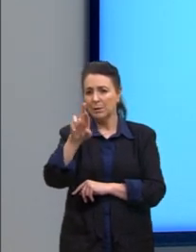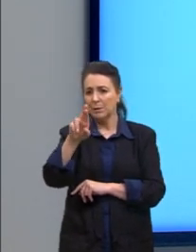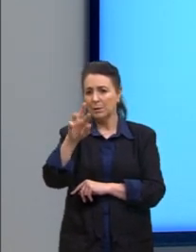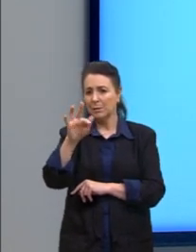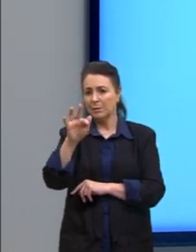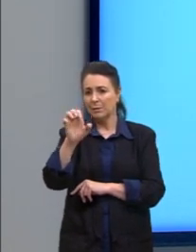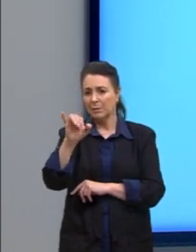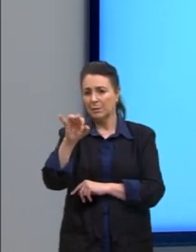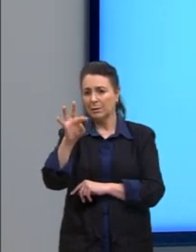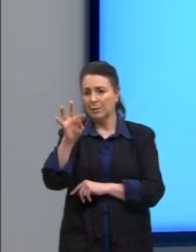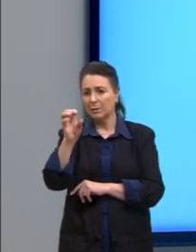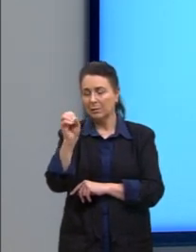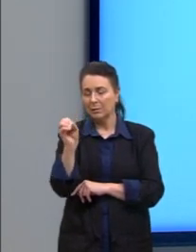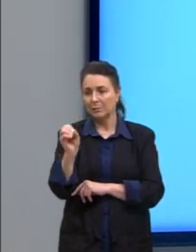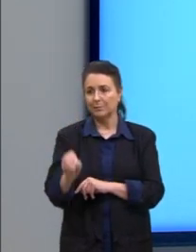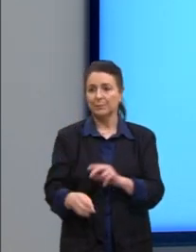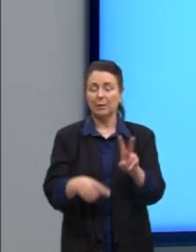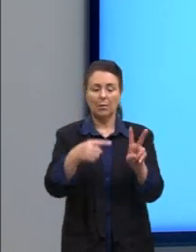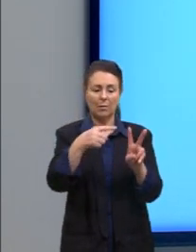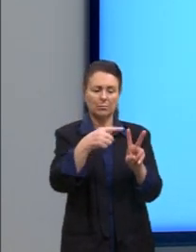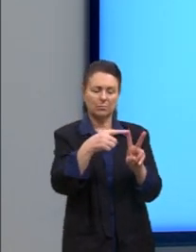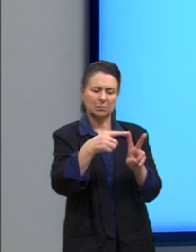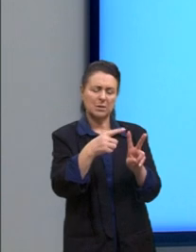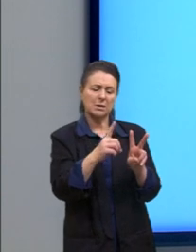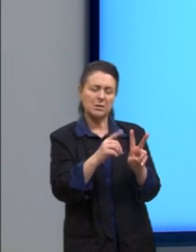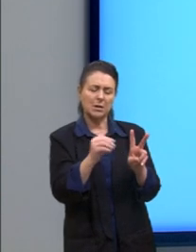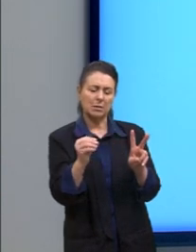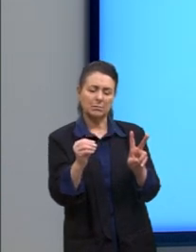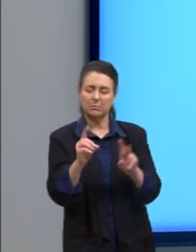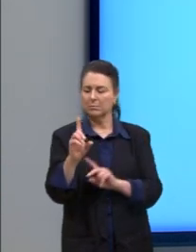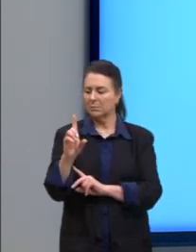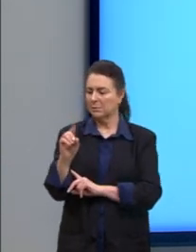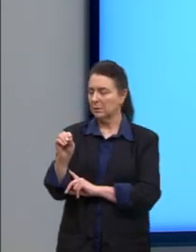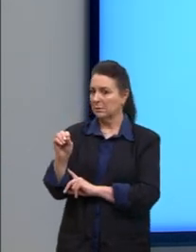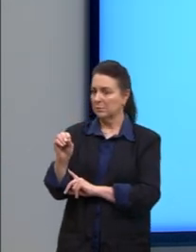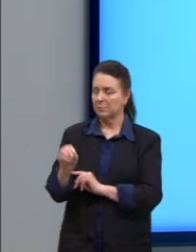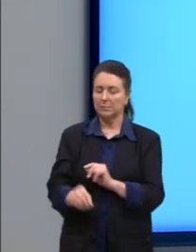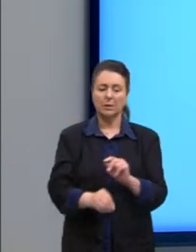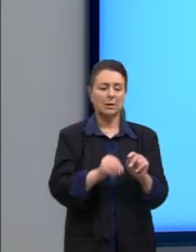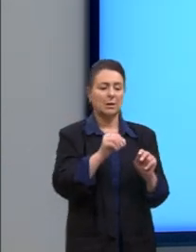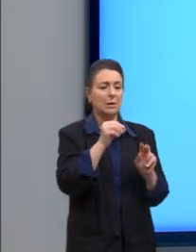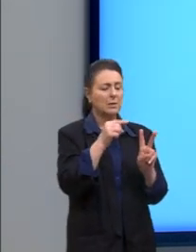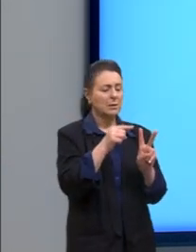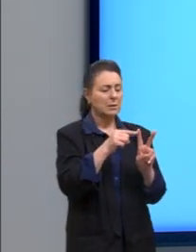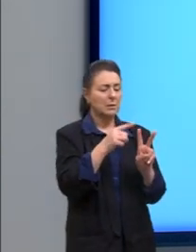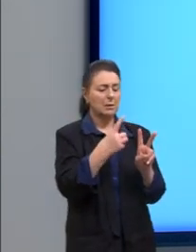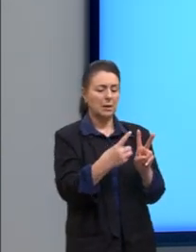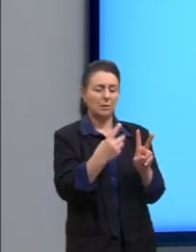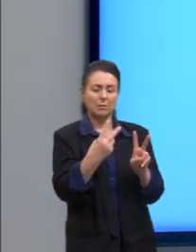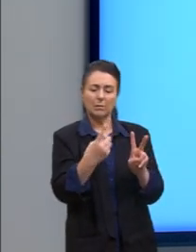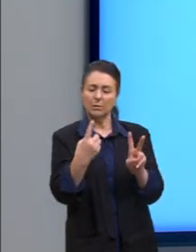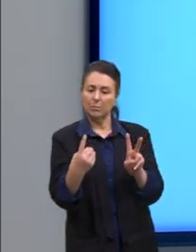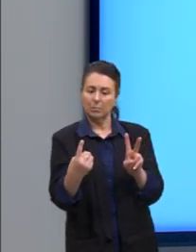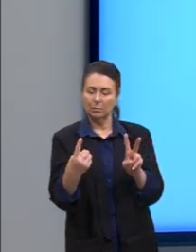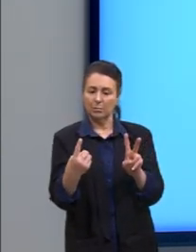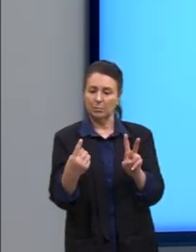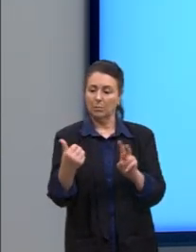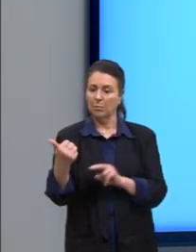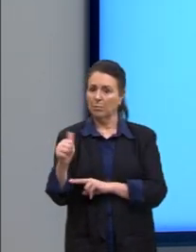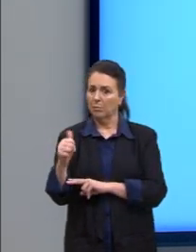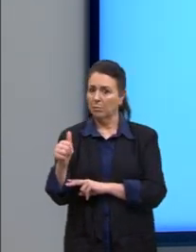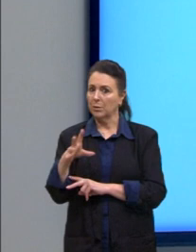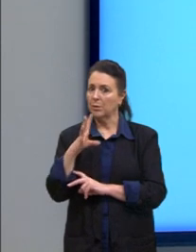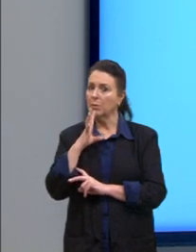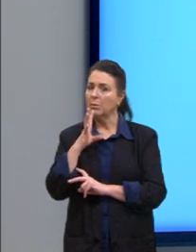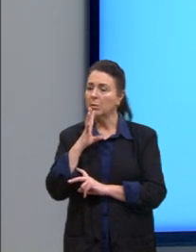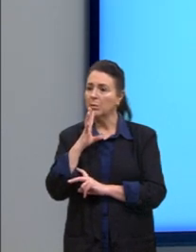100, que seria a raiz de 100, que é o 10, e está entre o 121, e a raiz de 121 é 11, eu também conheço.